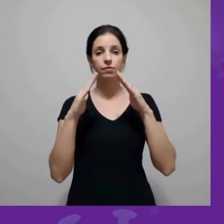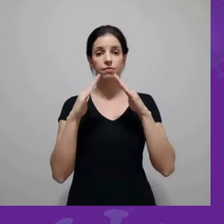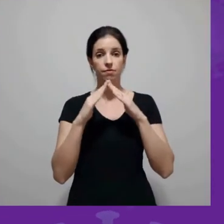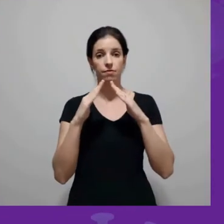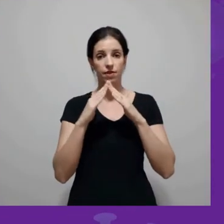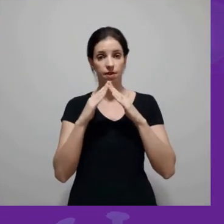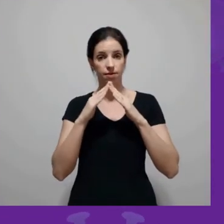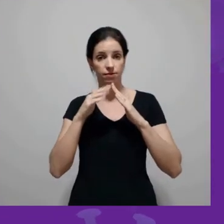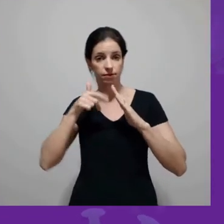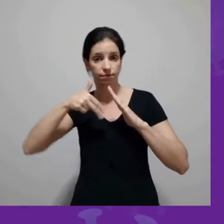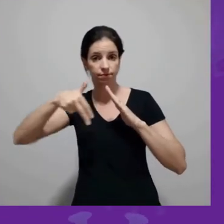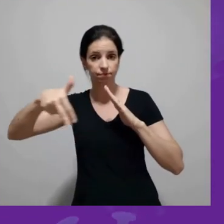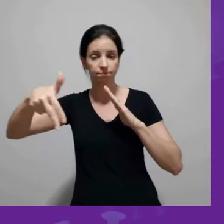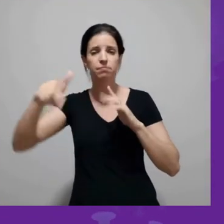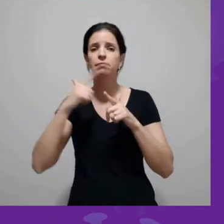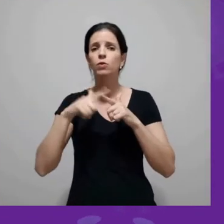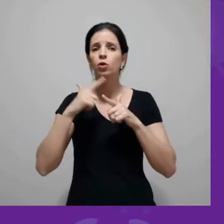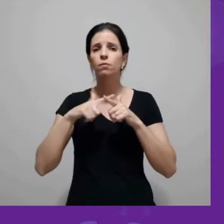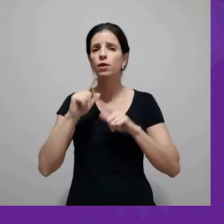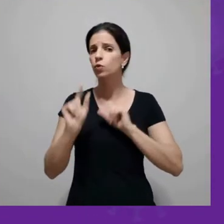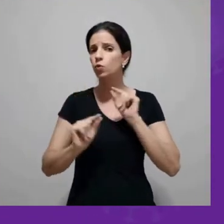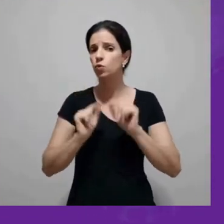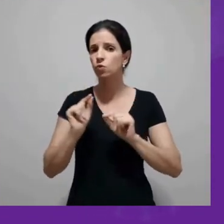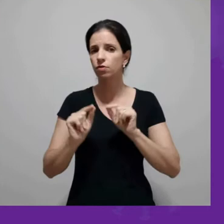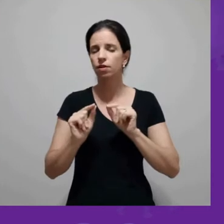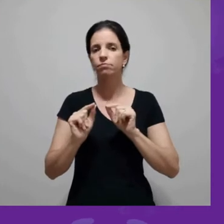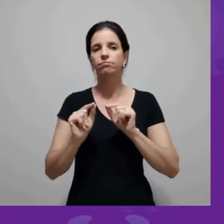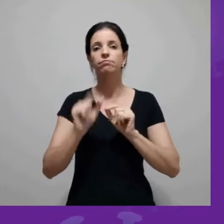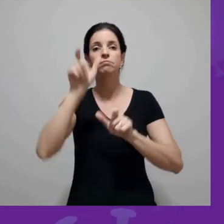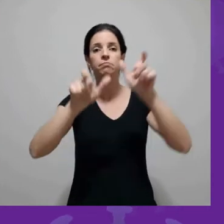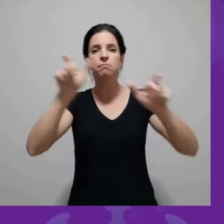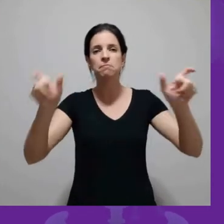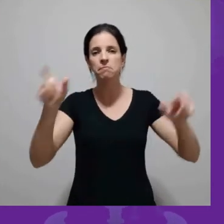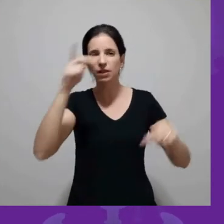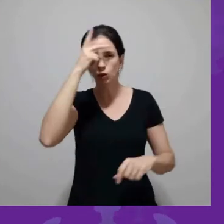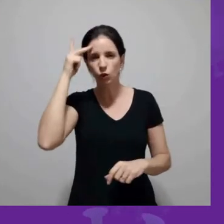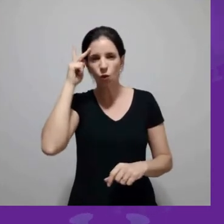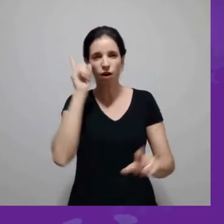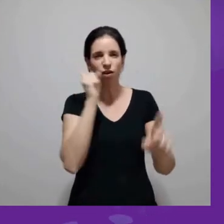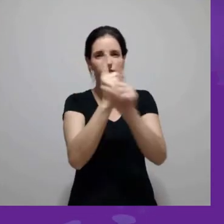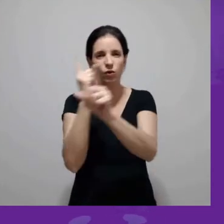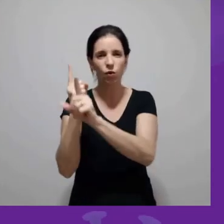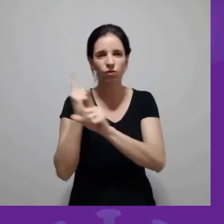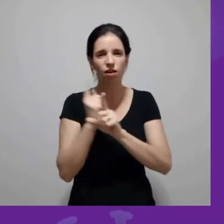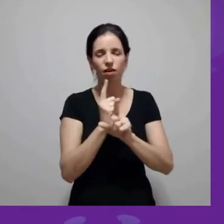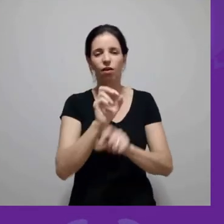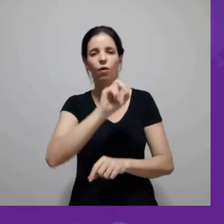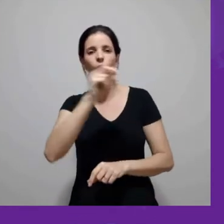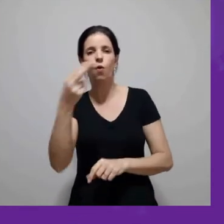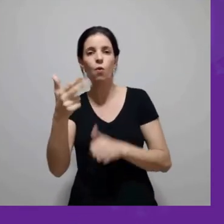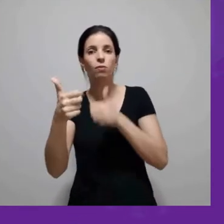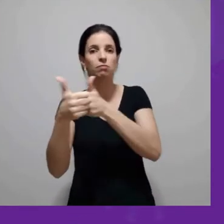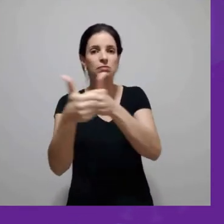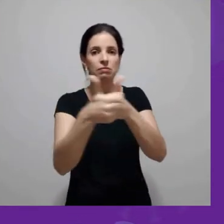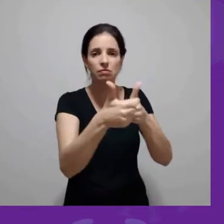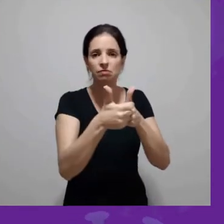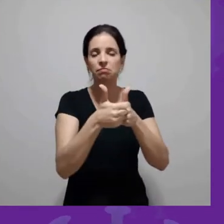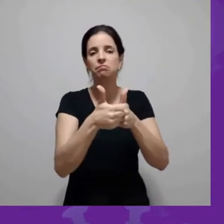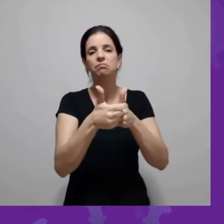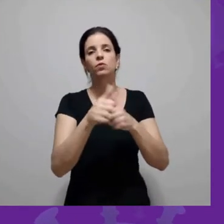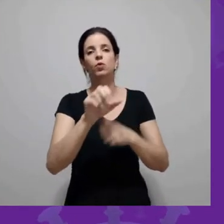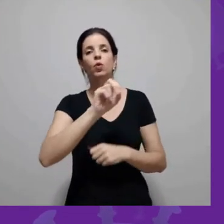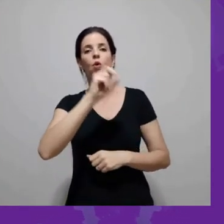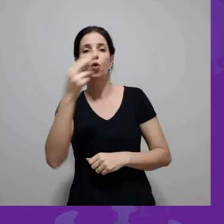O problema de sair é se encontrar com alguém ou ficar próximo de alguma pessoa, ou então se